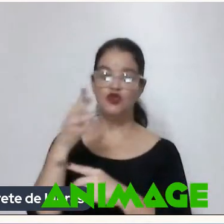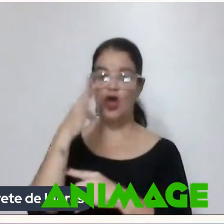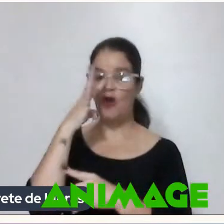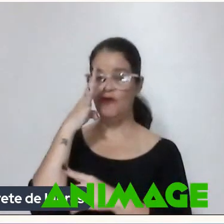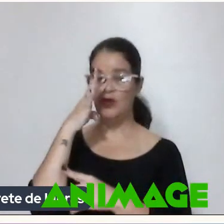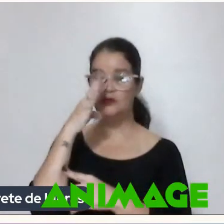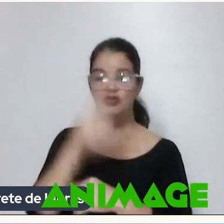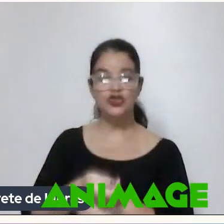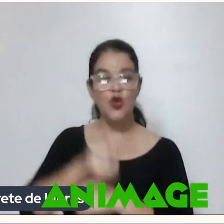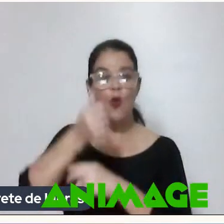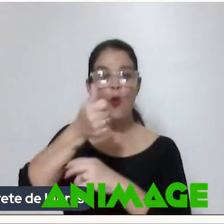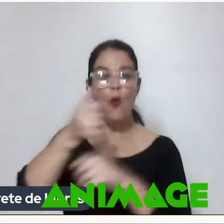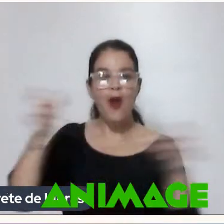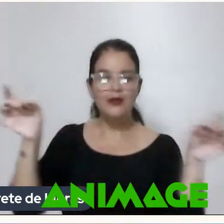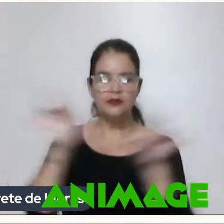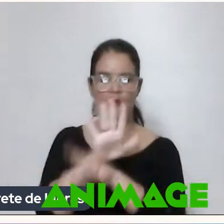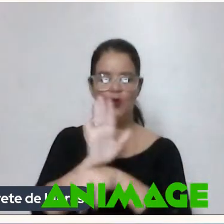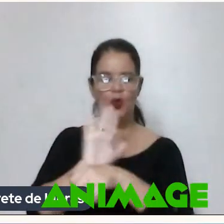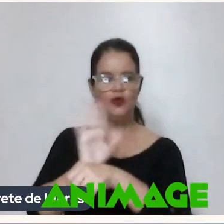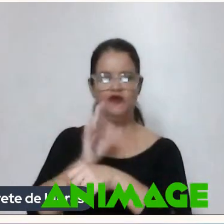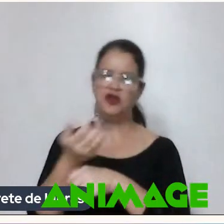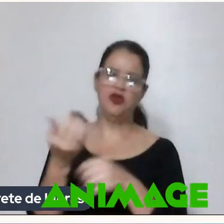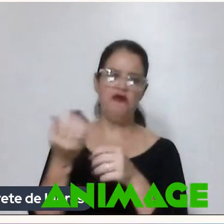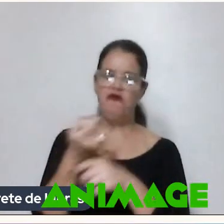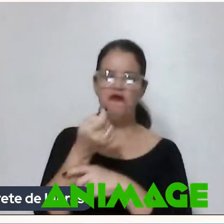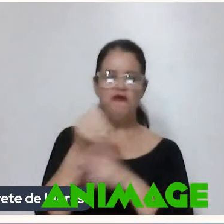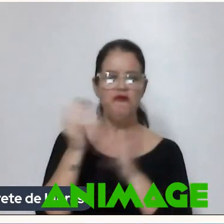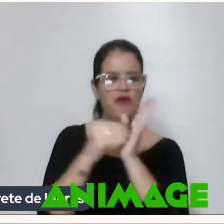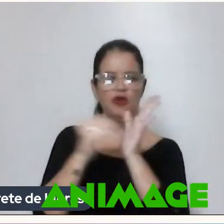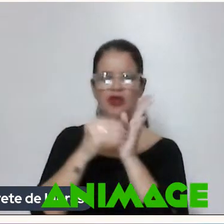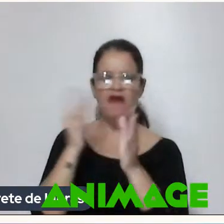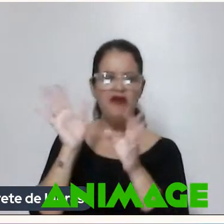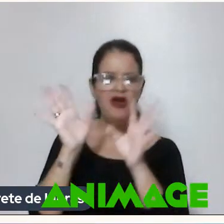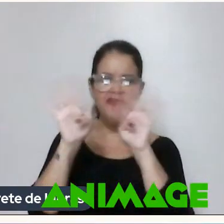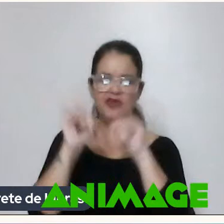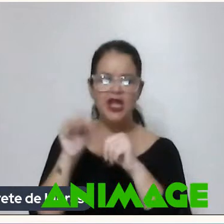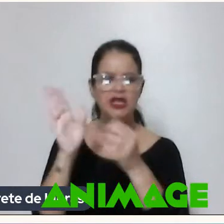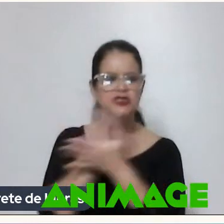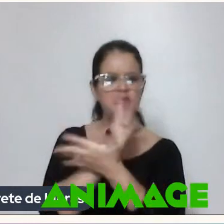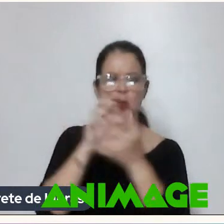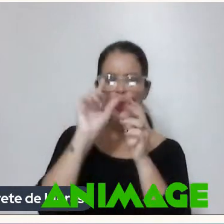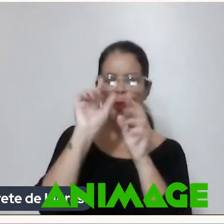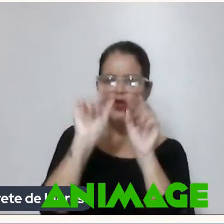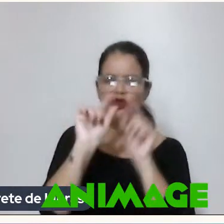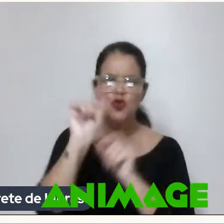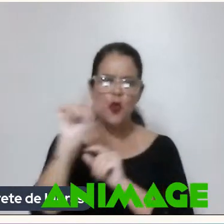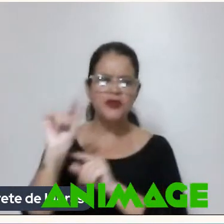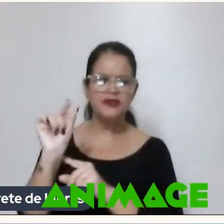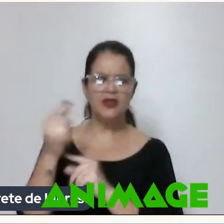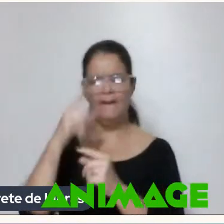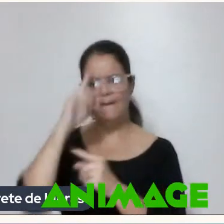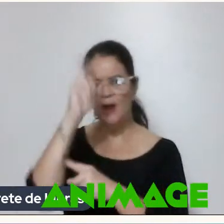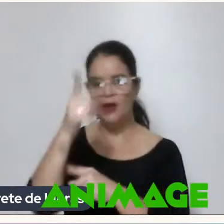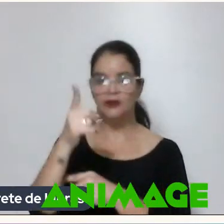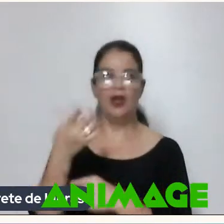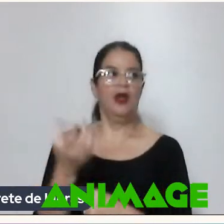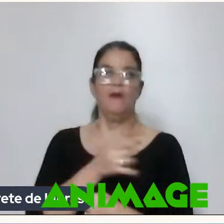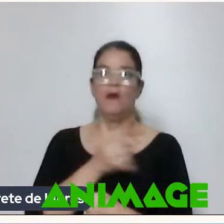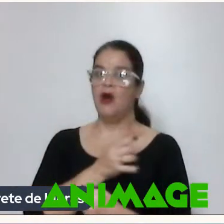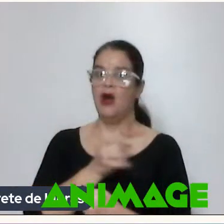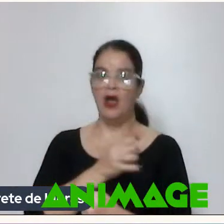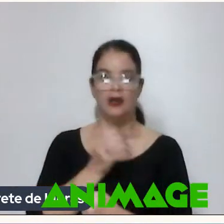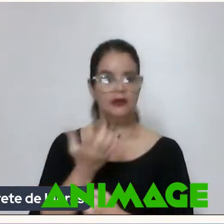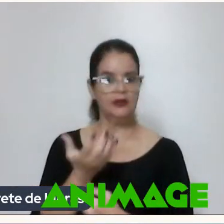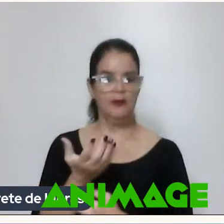Quase pronto Sei lá Faltava finalizar Algumas coisinhas Mandei para ele Tipo Morrendo de medo Assim Tipo